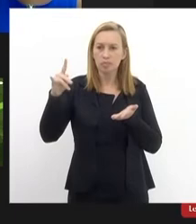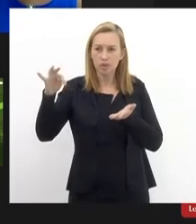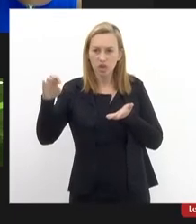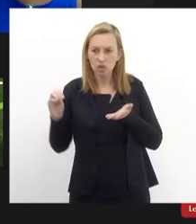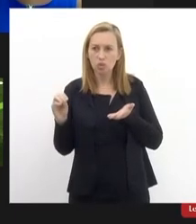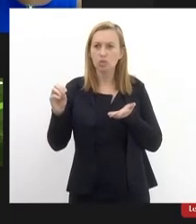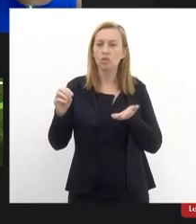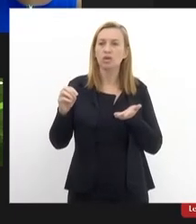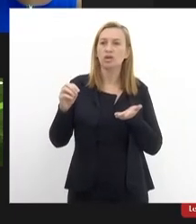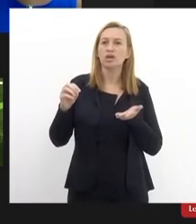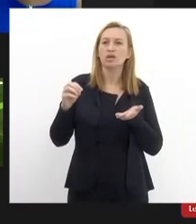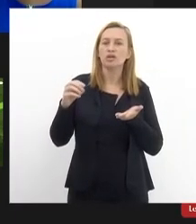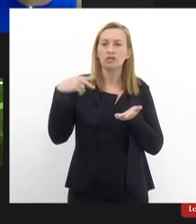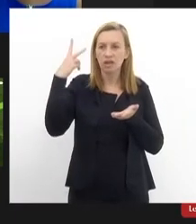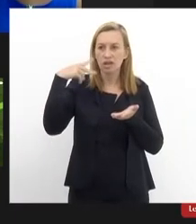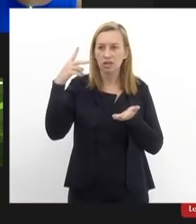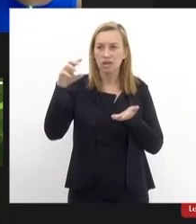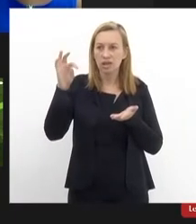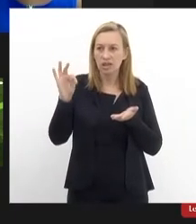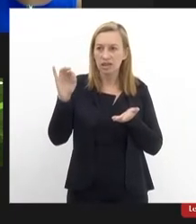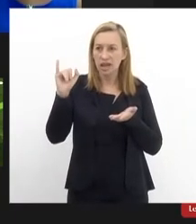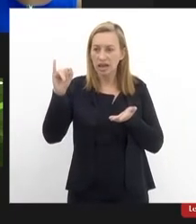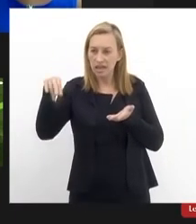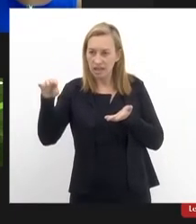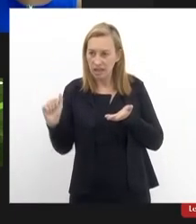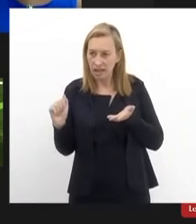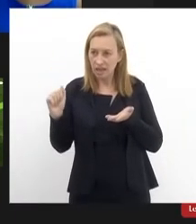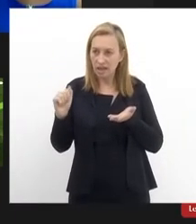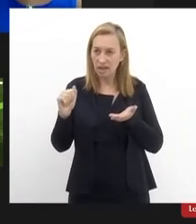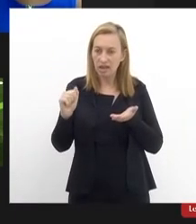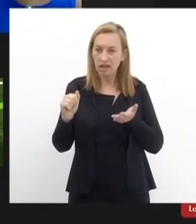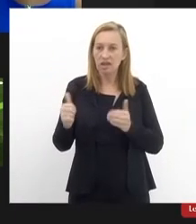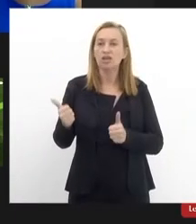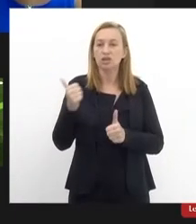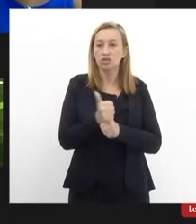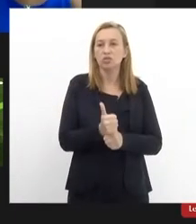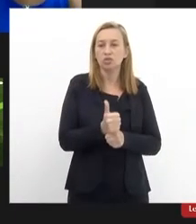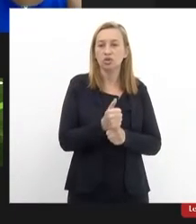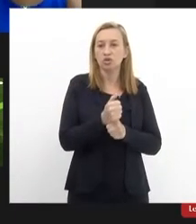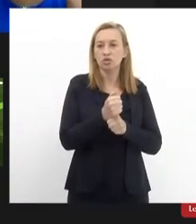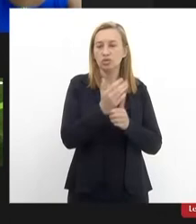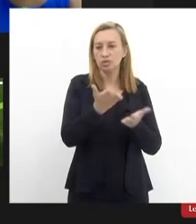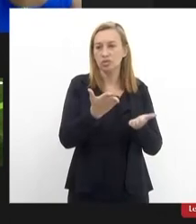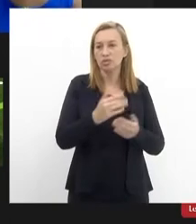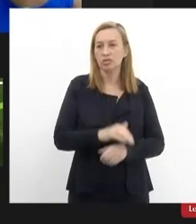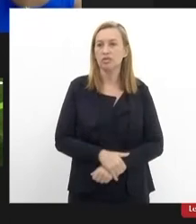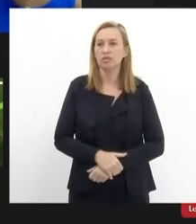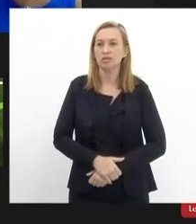vereadora Tainá tá bom Heliomar o bastão está contigo e a palavra está com o Reimão